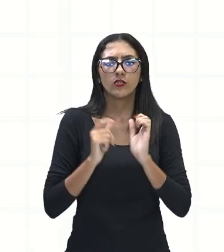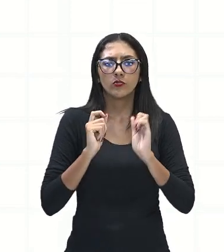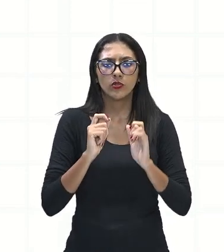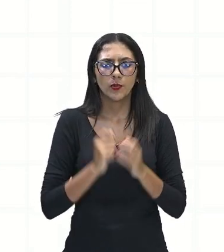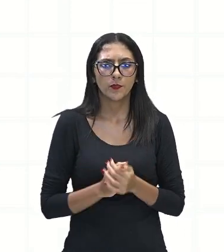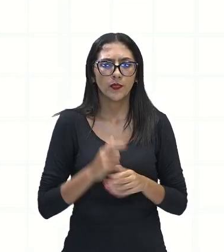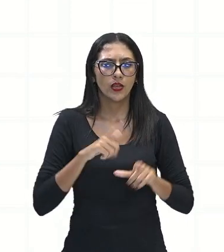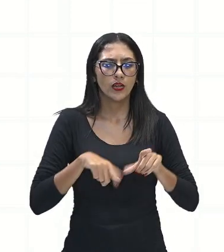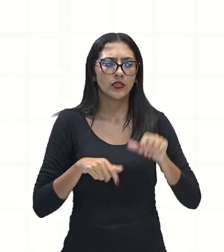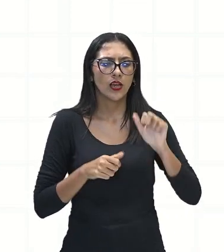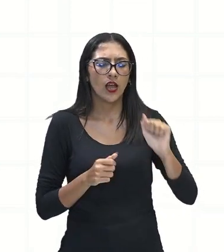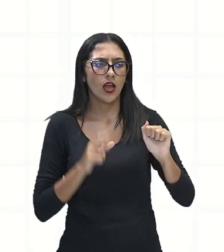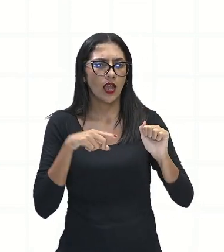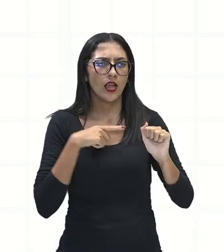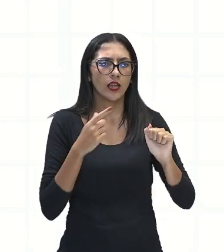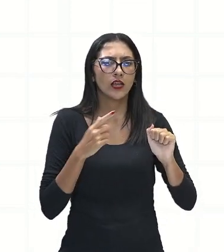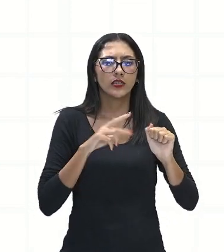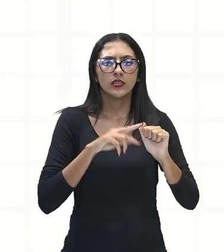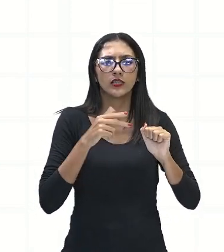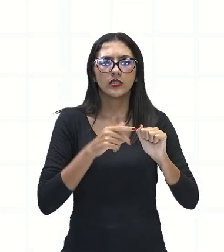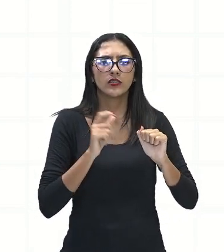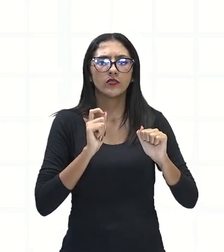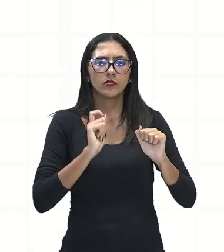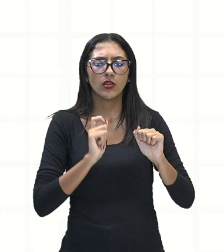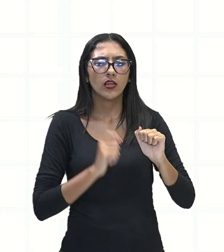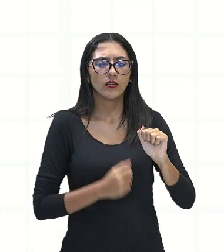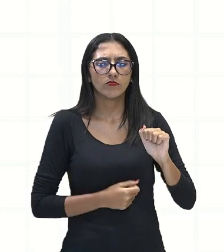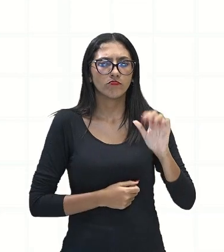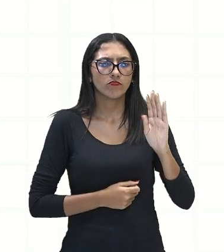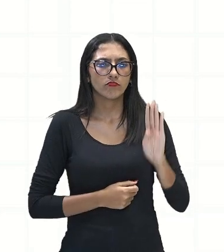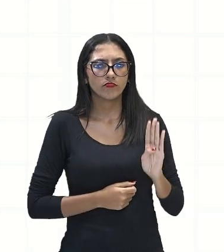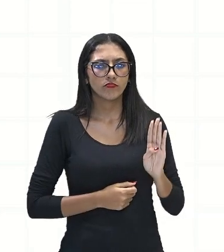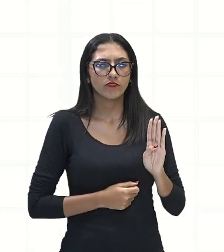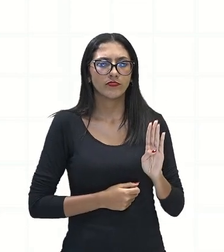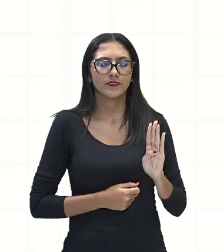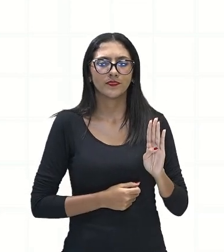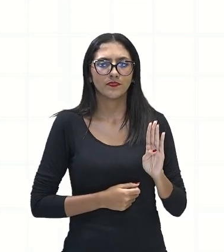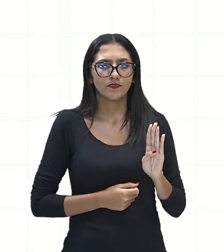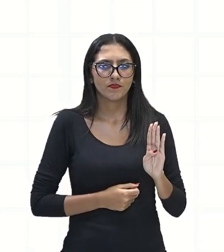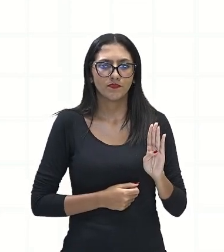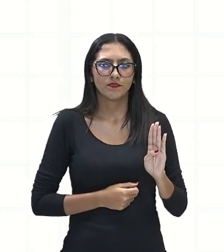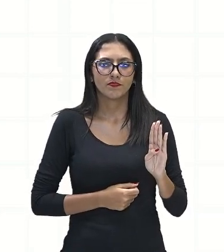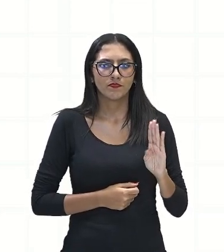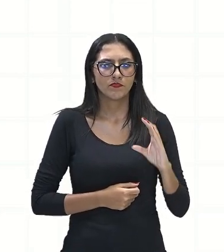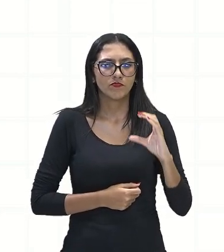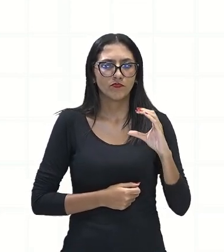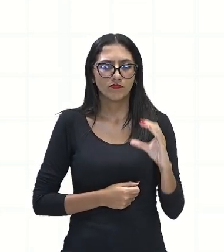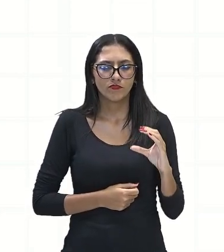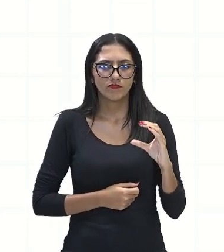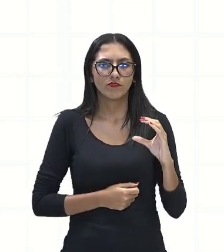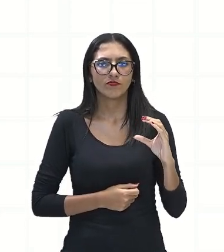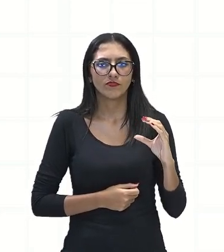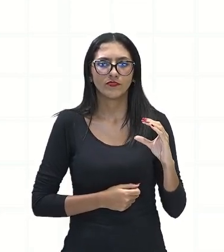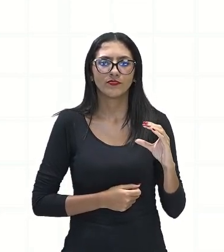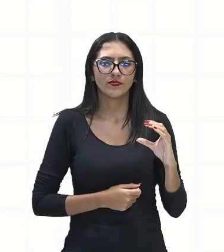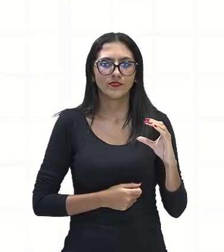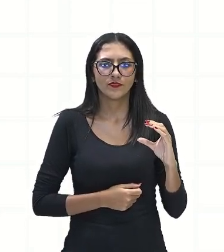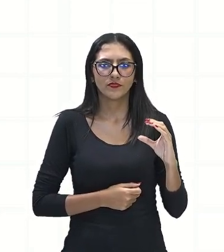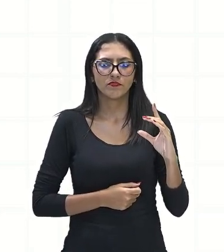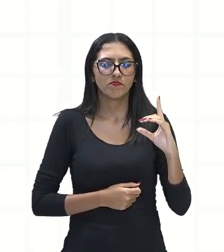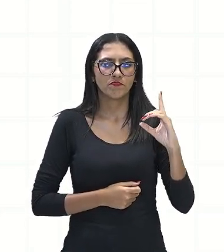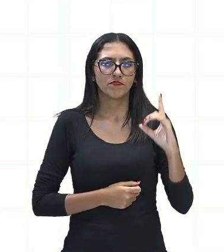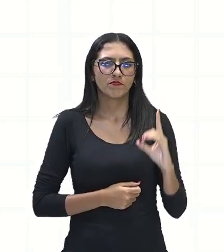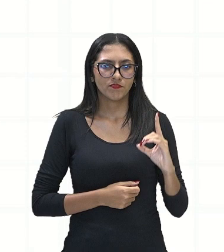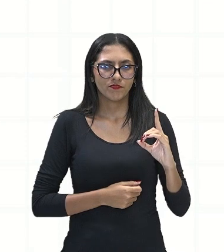objetos baratos? Na letra B, havia perdido muito peso, possuía pouco dinheiro ou